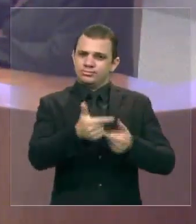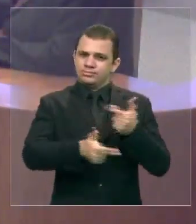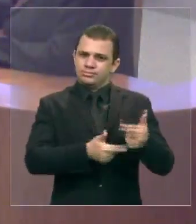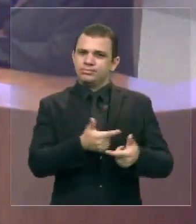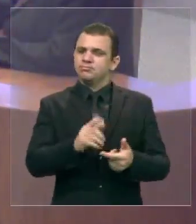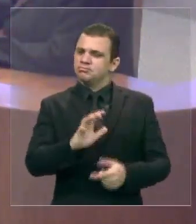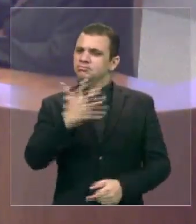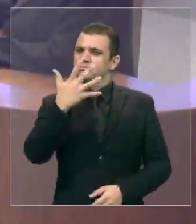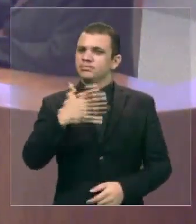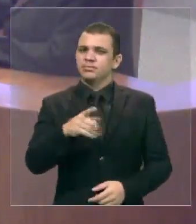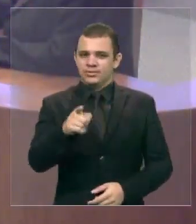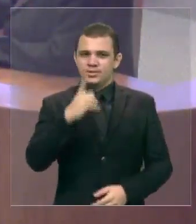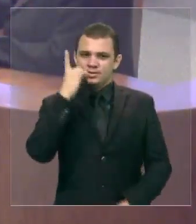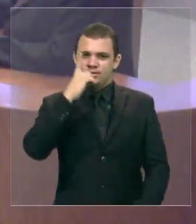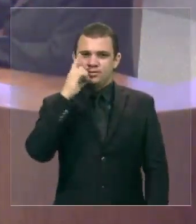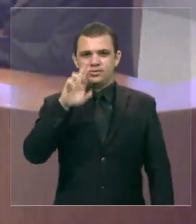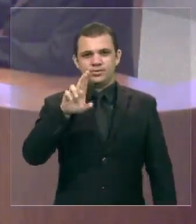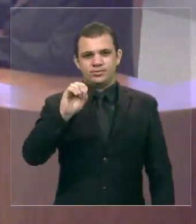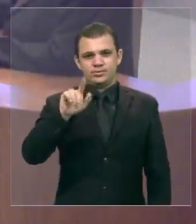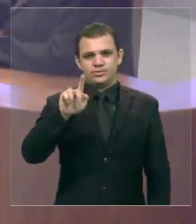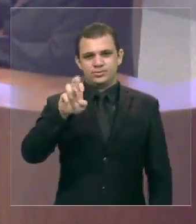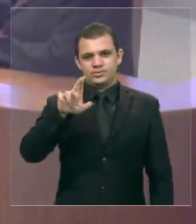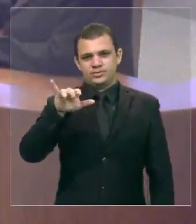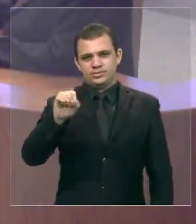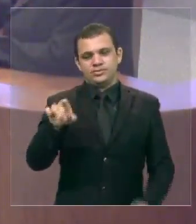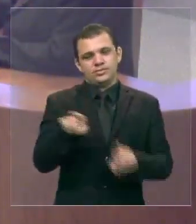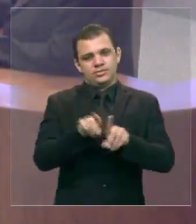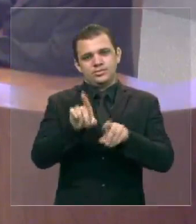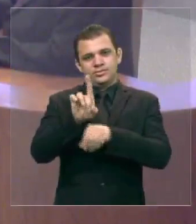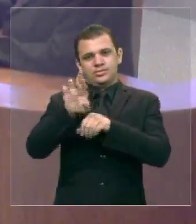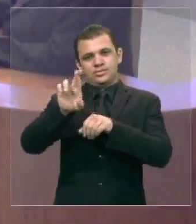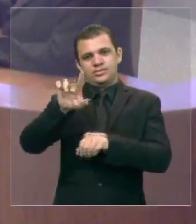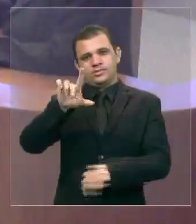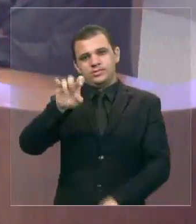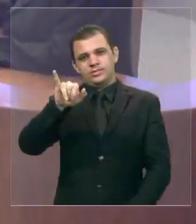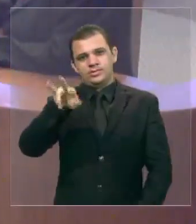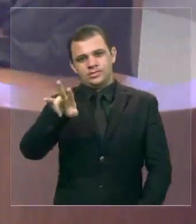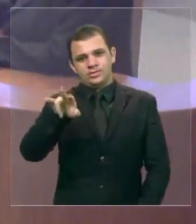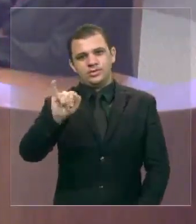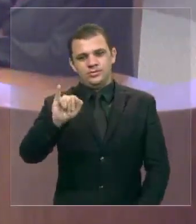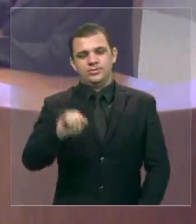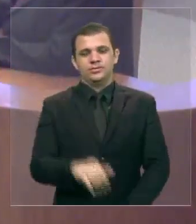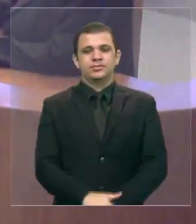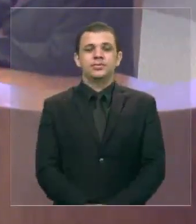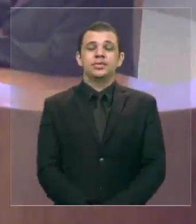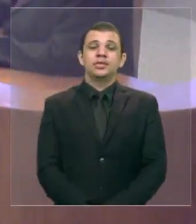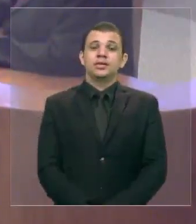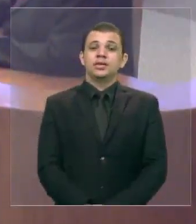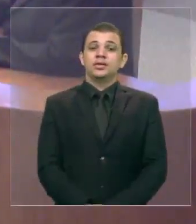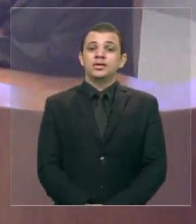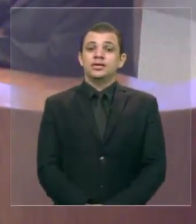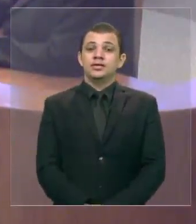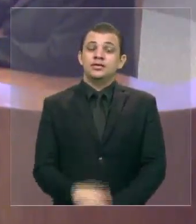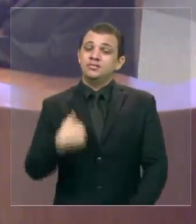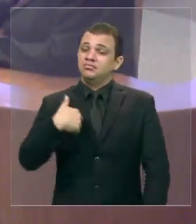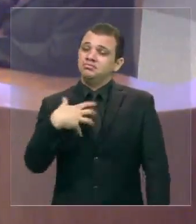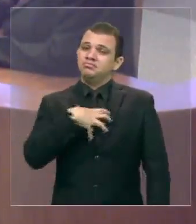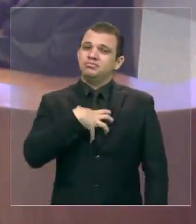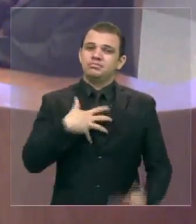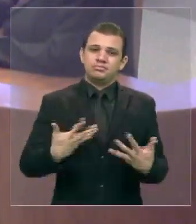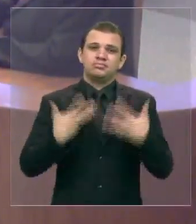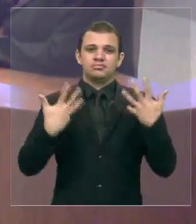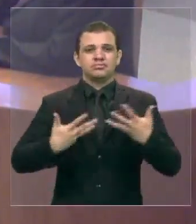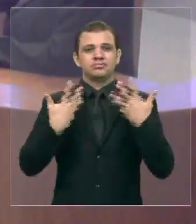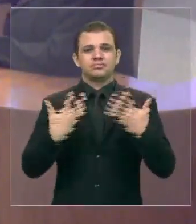deputado Rogério Cafeteira e deputado Lévi Pontes, que são os líderes do governo e líder do nosso bloco, eu fico até alegre